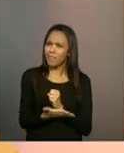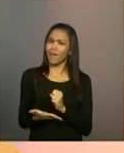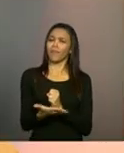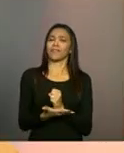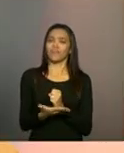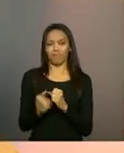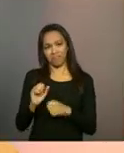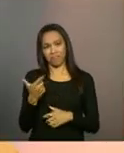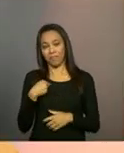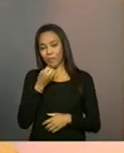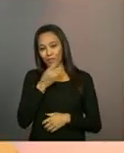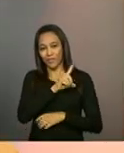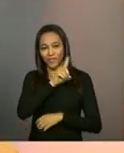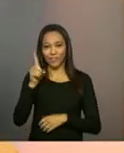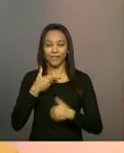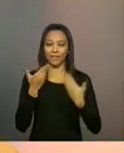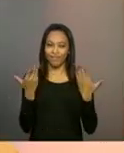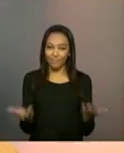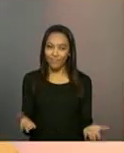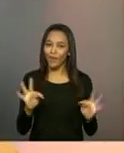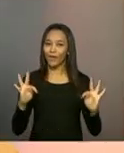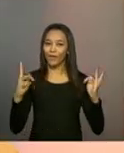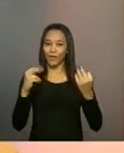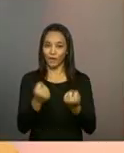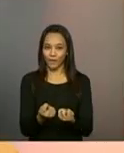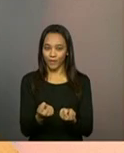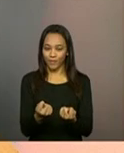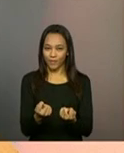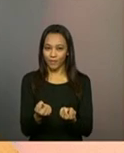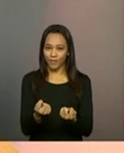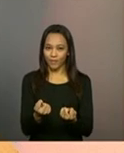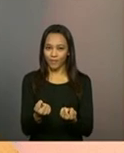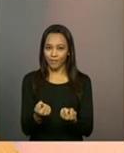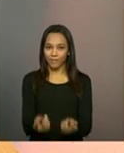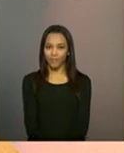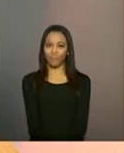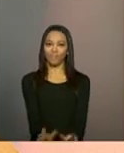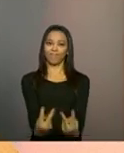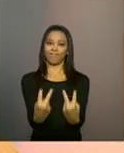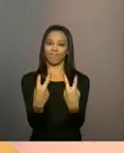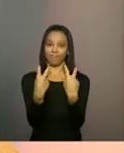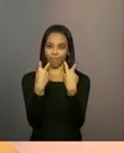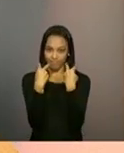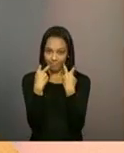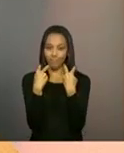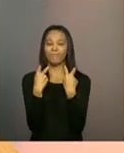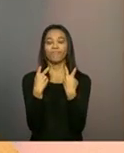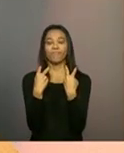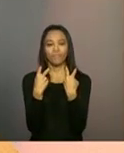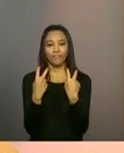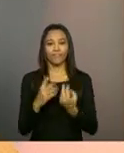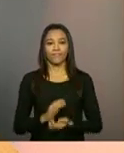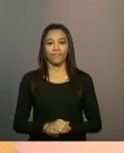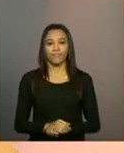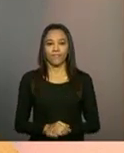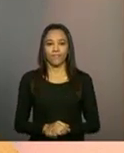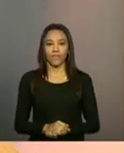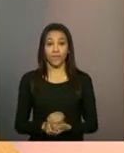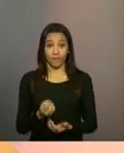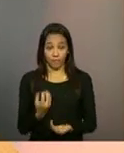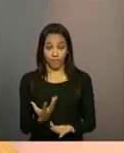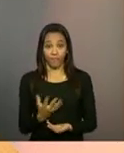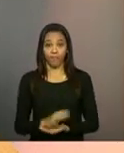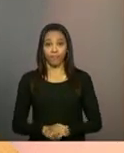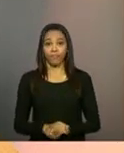Lúcia. Bom dia a todos os telespectadores que estão nos ouvindo agora. Bom,